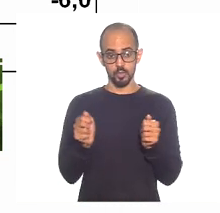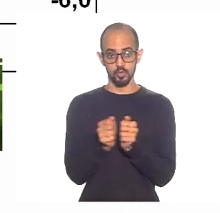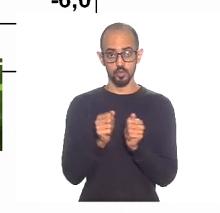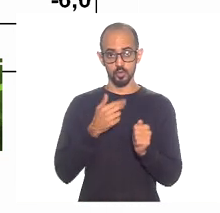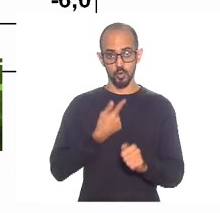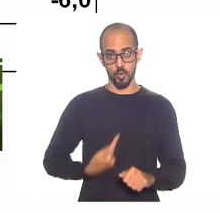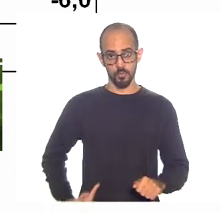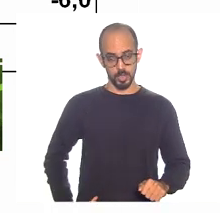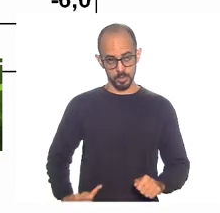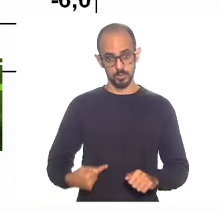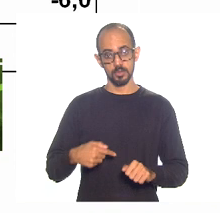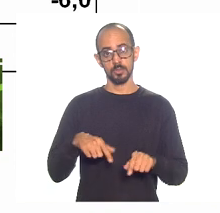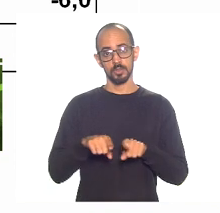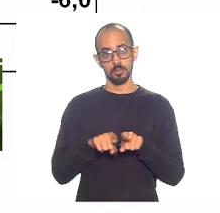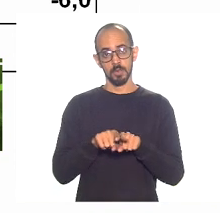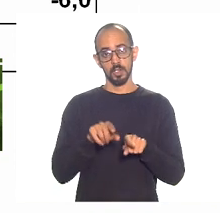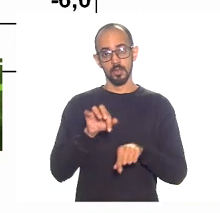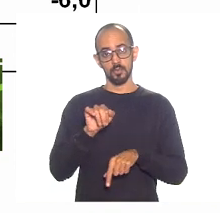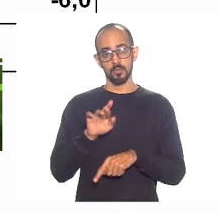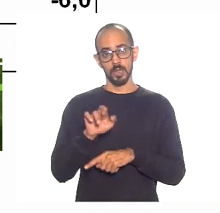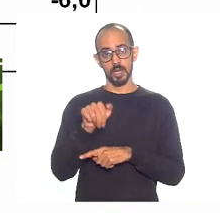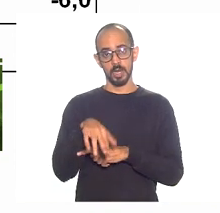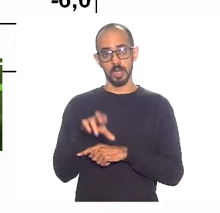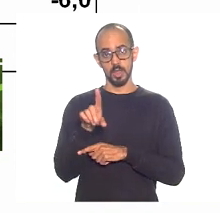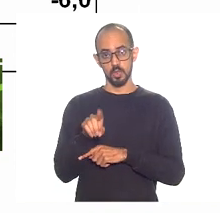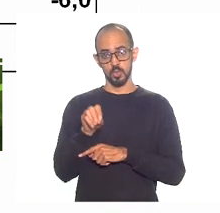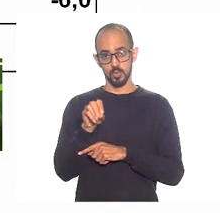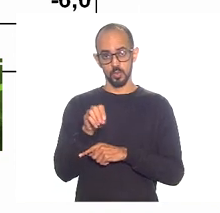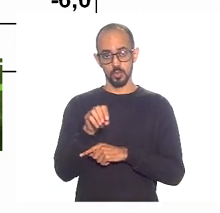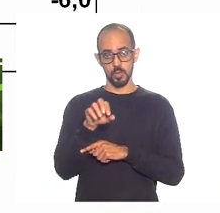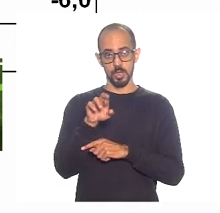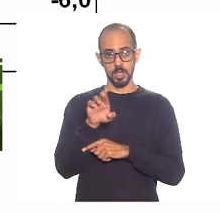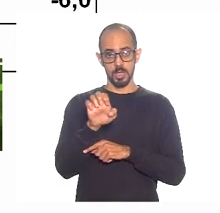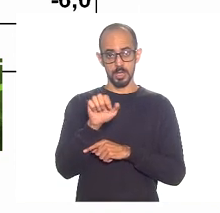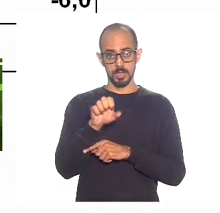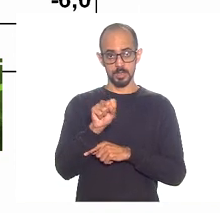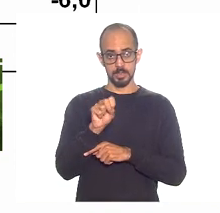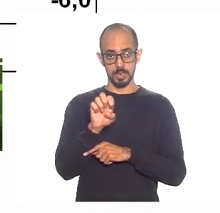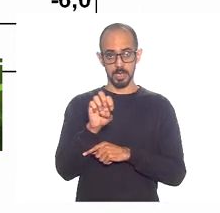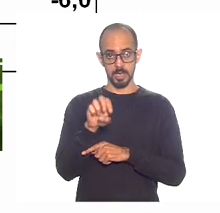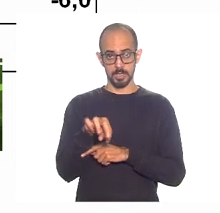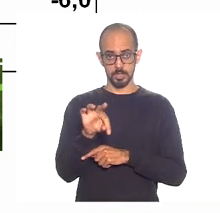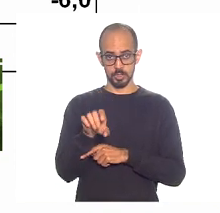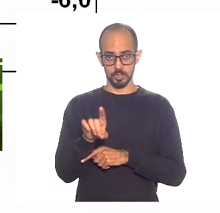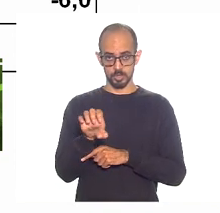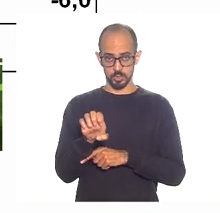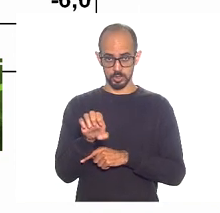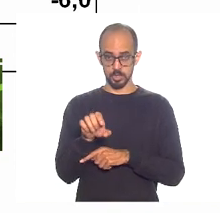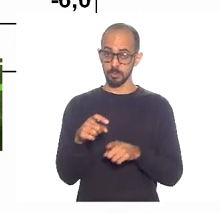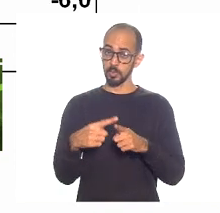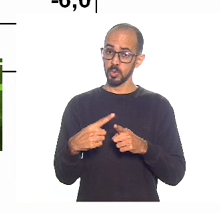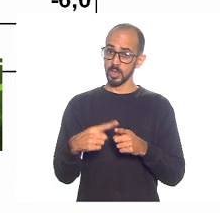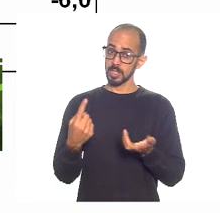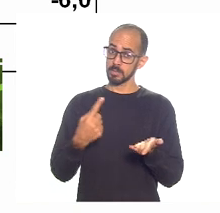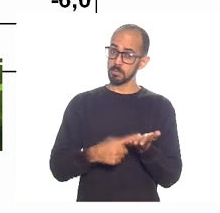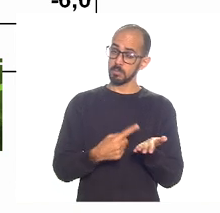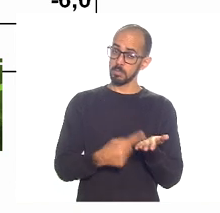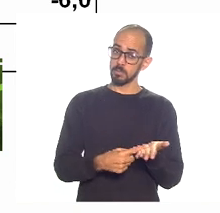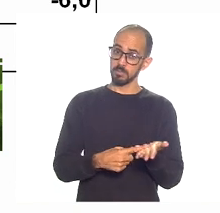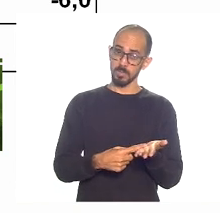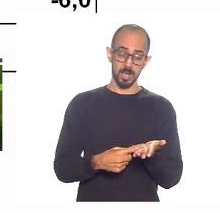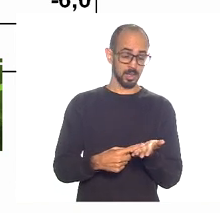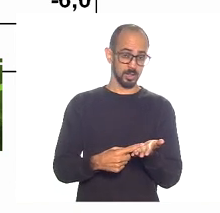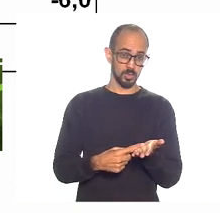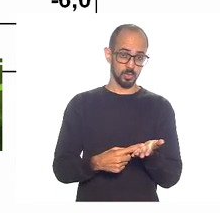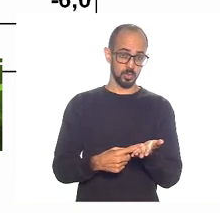com o Fernando Rezende, é da área fiscal, o muito sério, diz que o pacto federativo é muito ruim com o Rio de Janeiro, é péssimo. O Raul